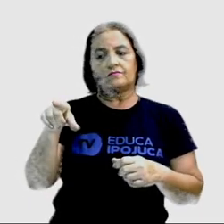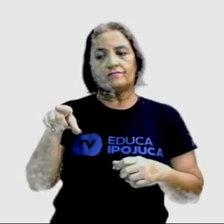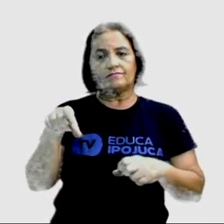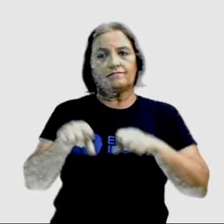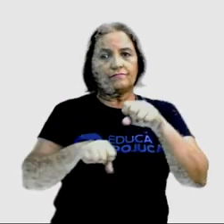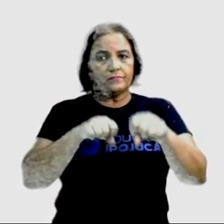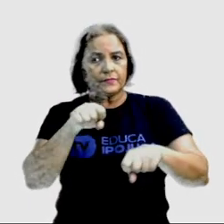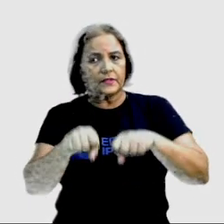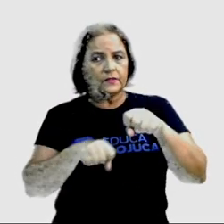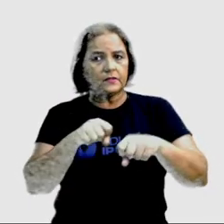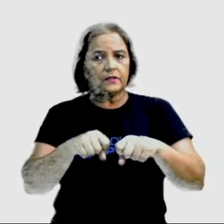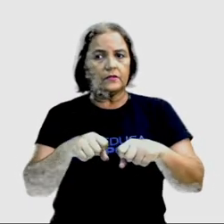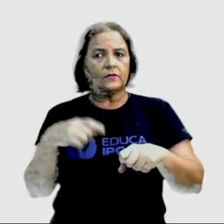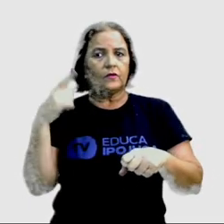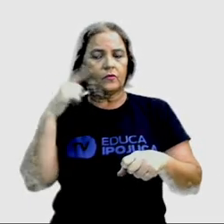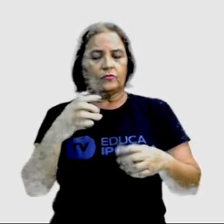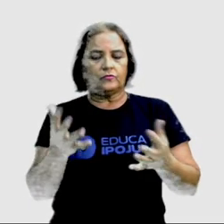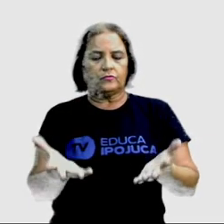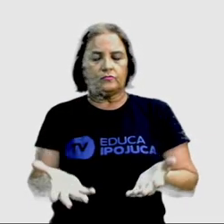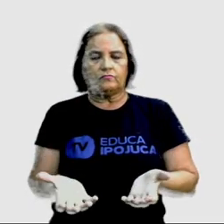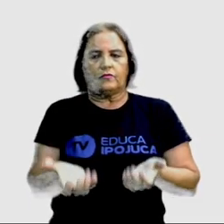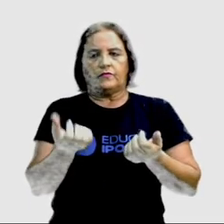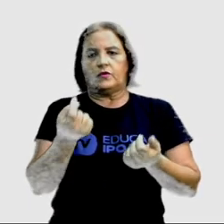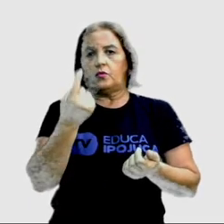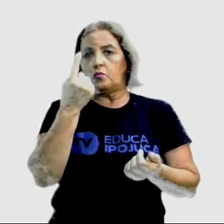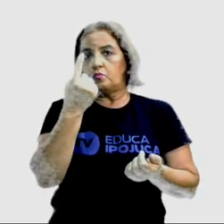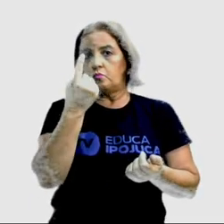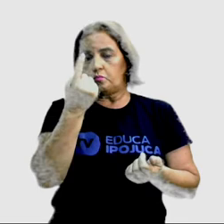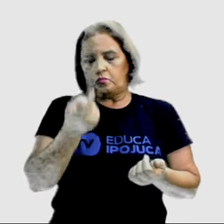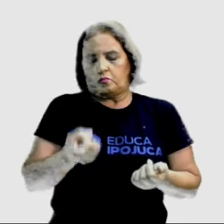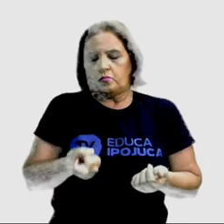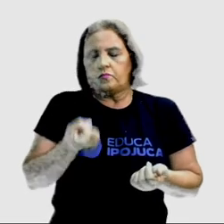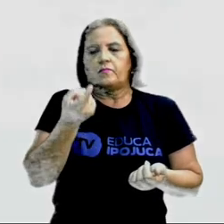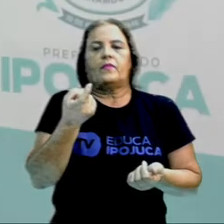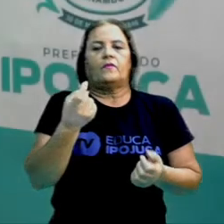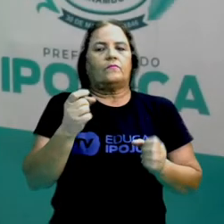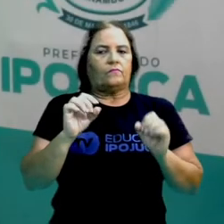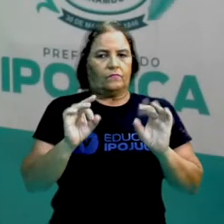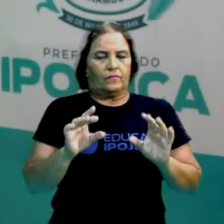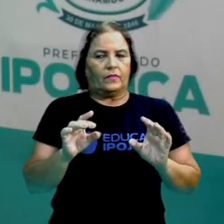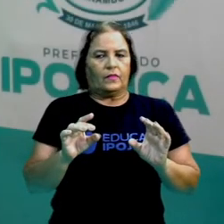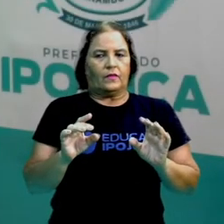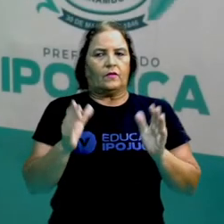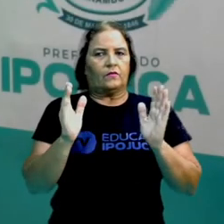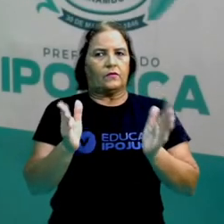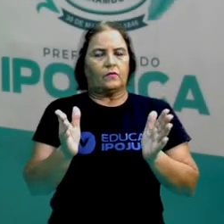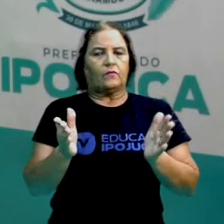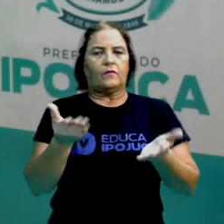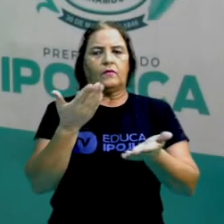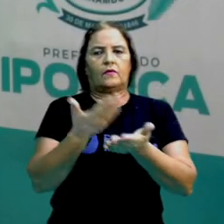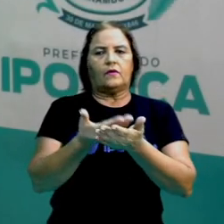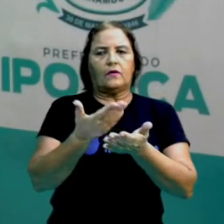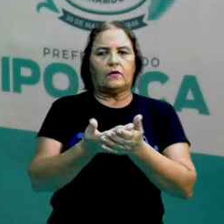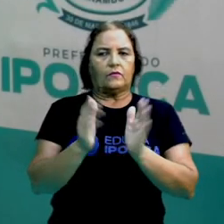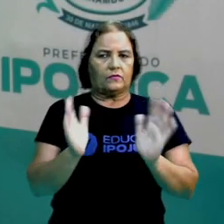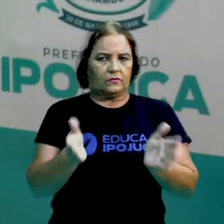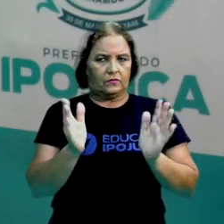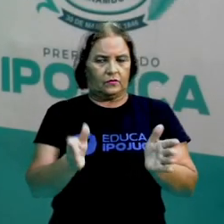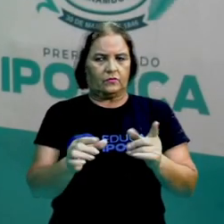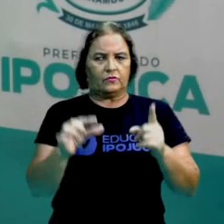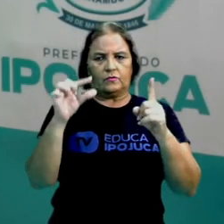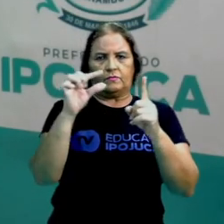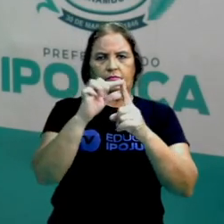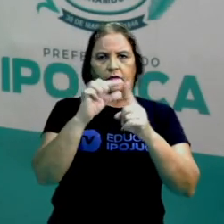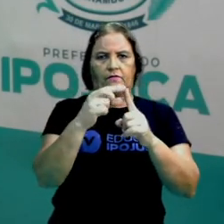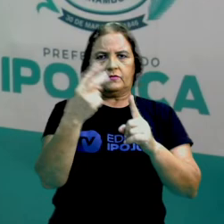com apenas um dedo. Então, pessoal, essa foi a nossa aula de hoje sobre palavras que têm